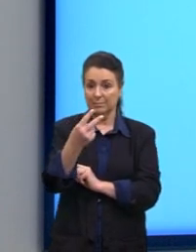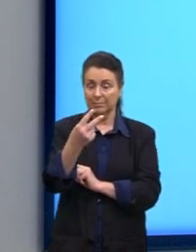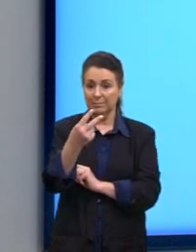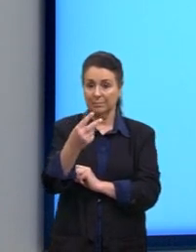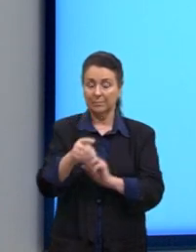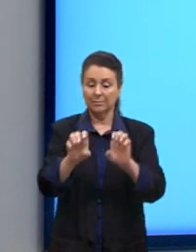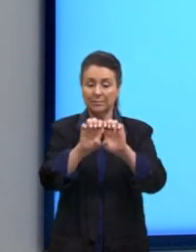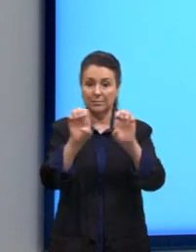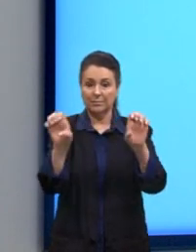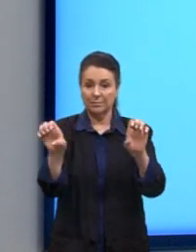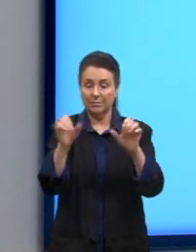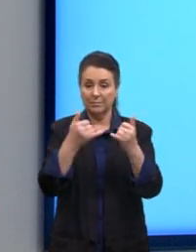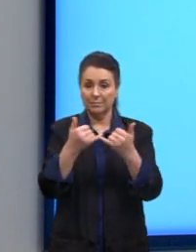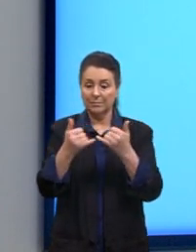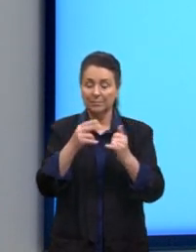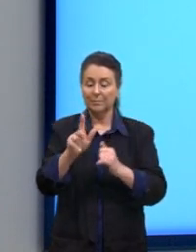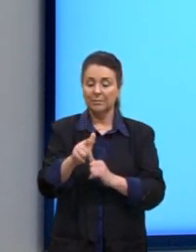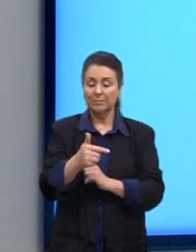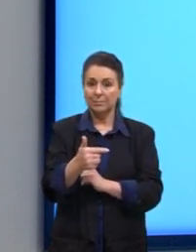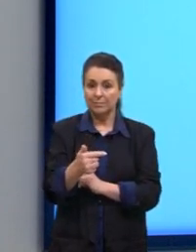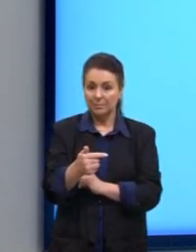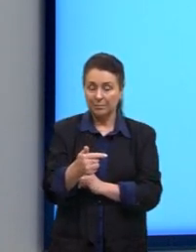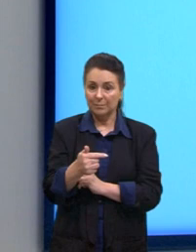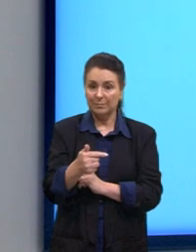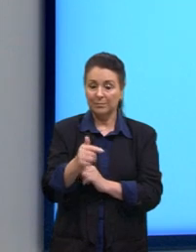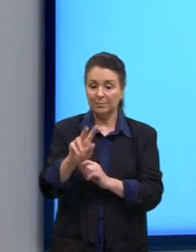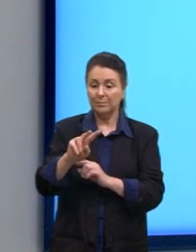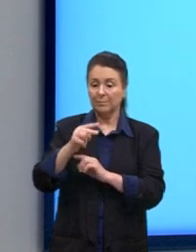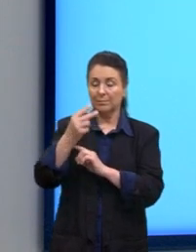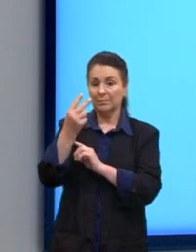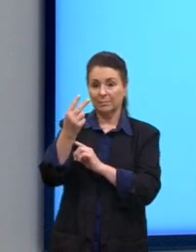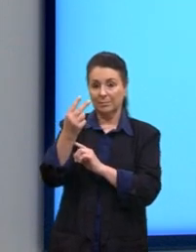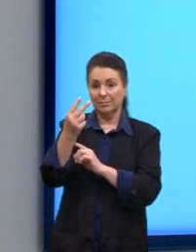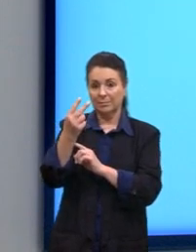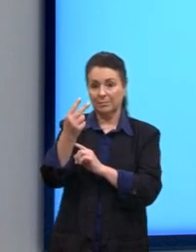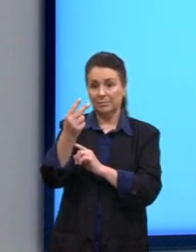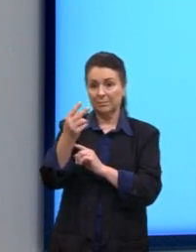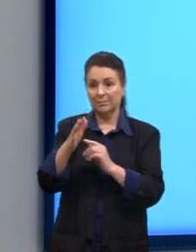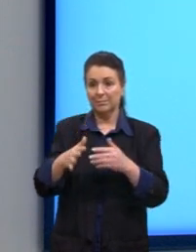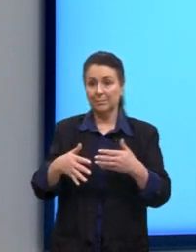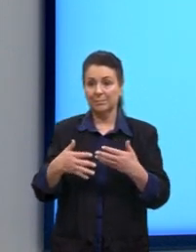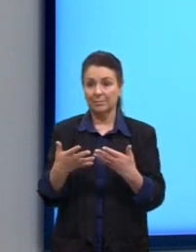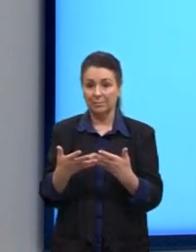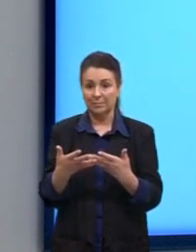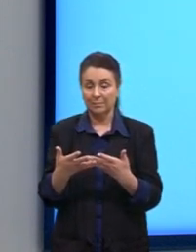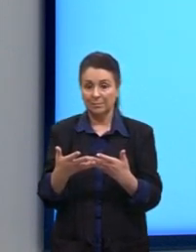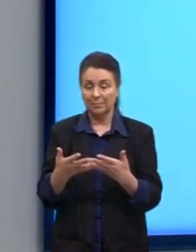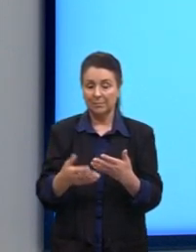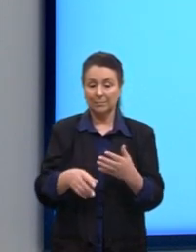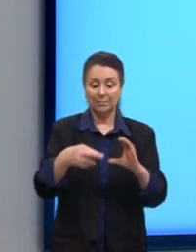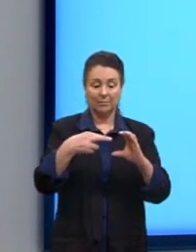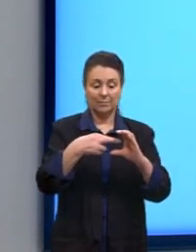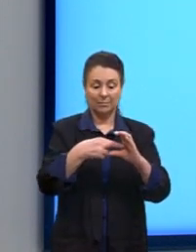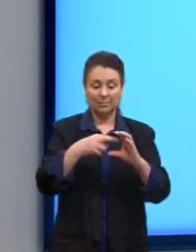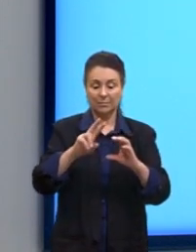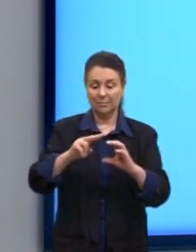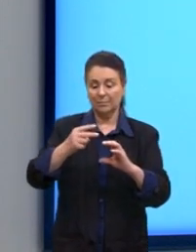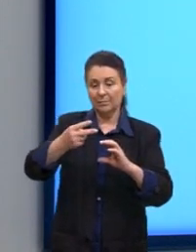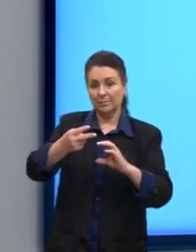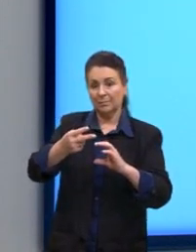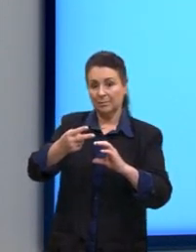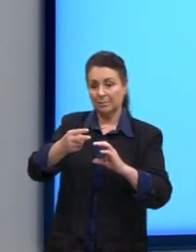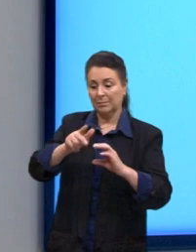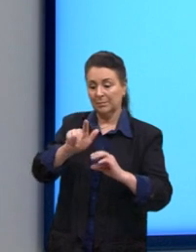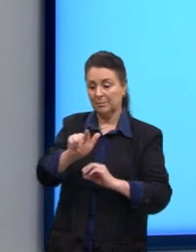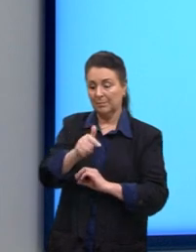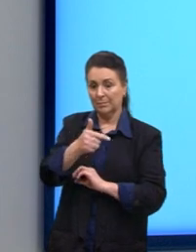equação do exemplo, o 7, ele já tinha o expoente 2. Então, se o raio ao quadrado é igual